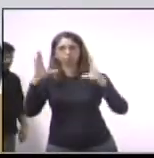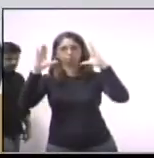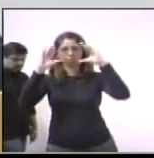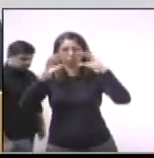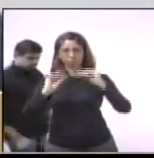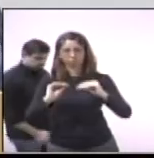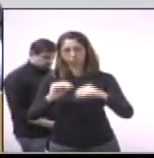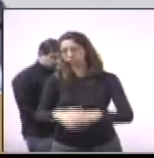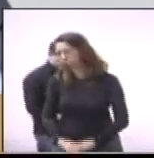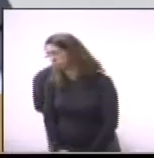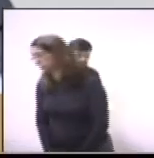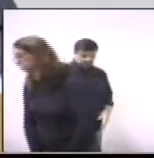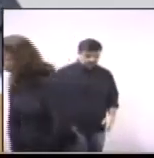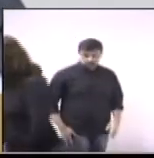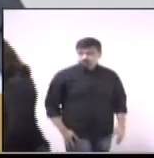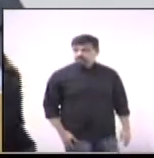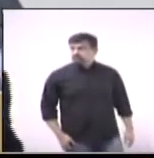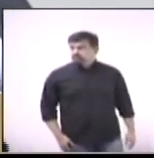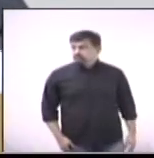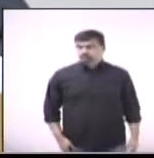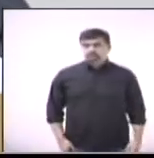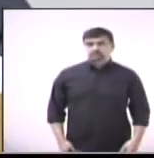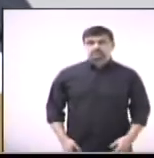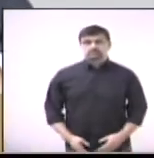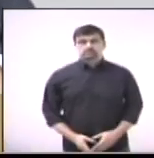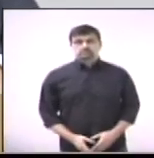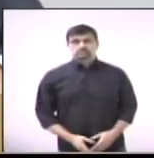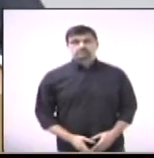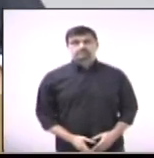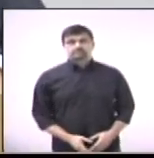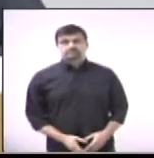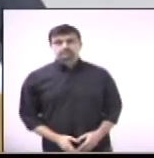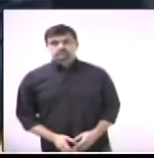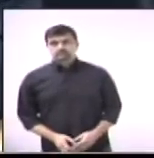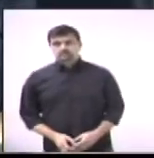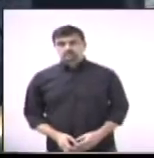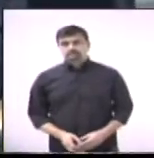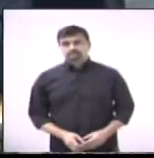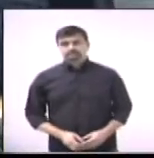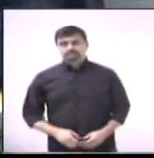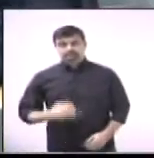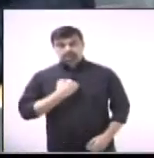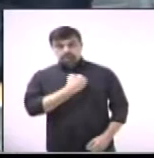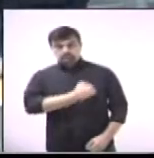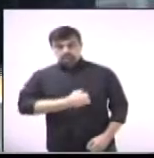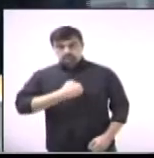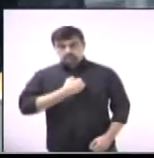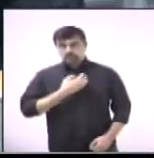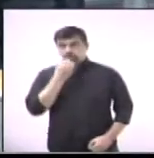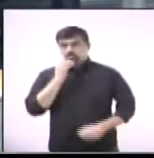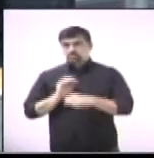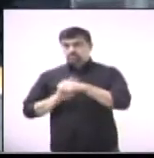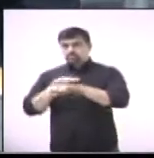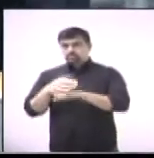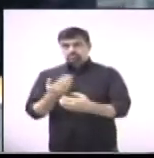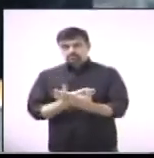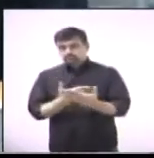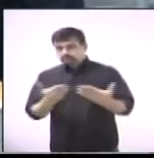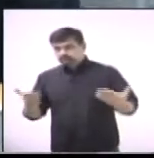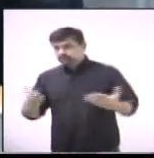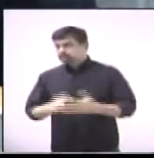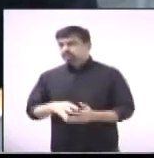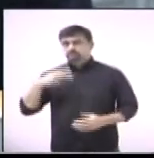palavra, o vereador doutor João Mota. Boa noite, presidente, vereadores, vereadora,